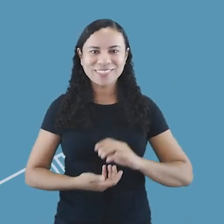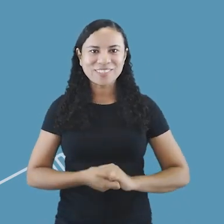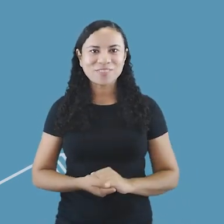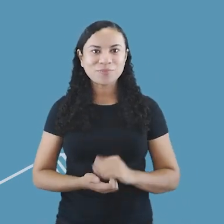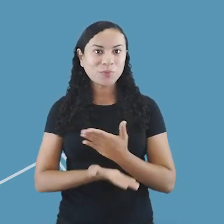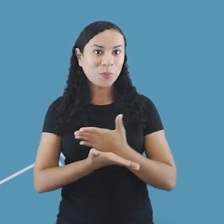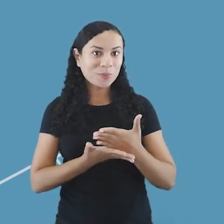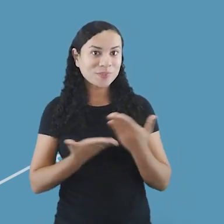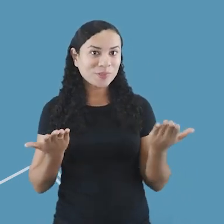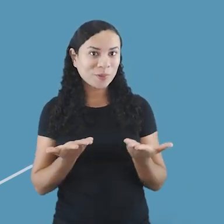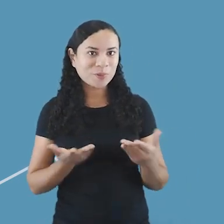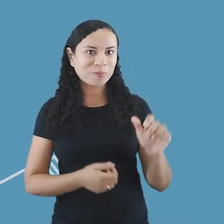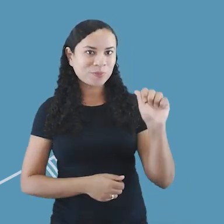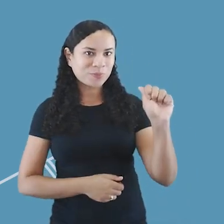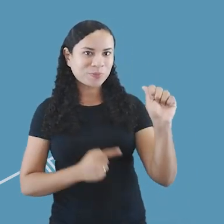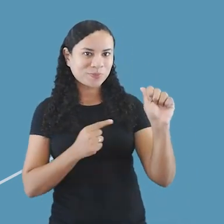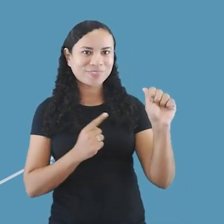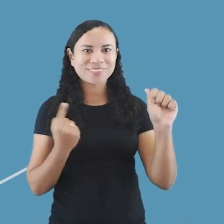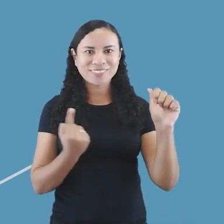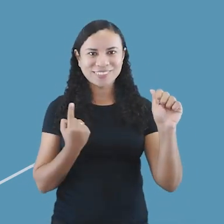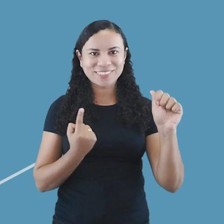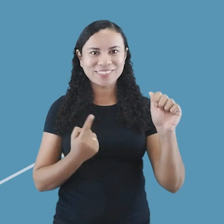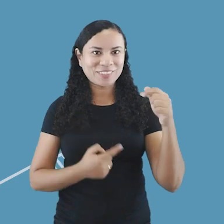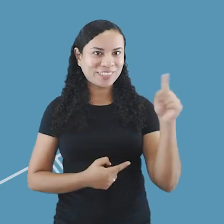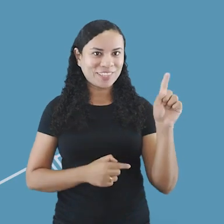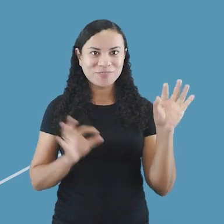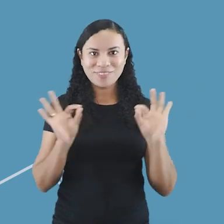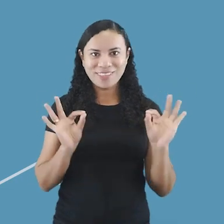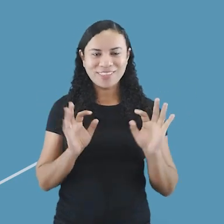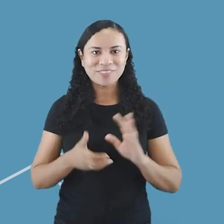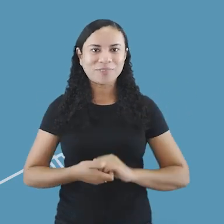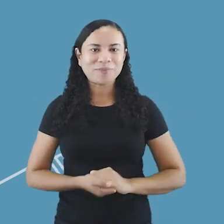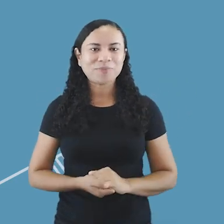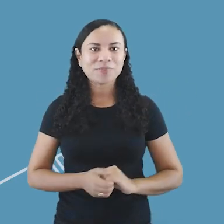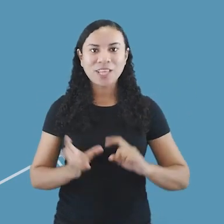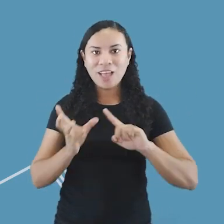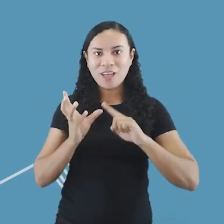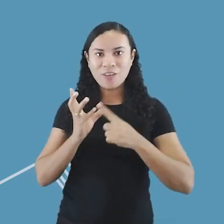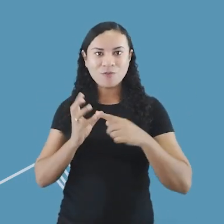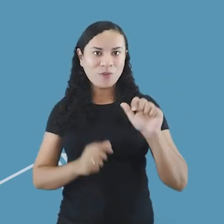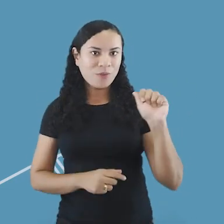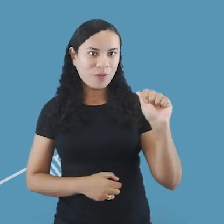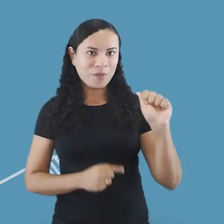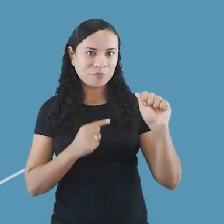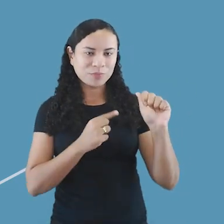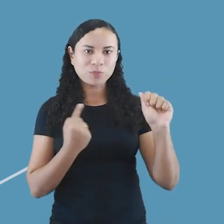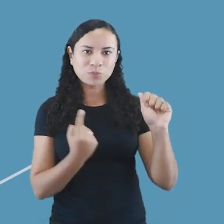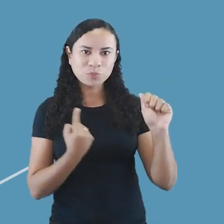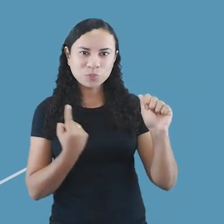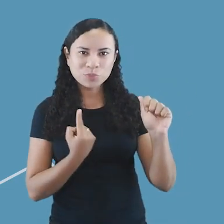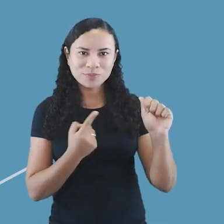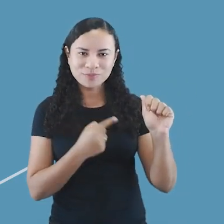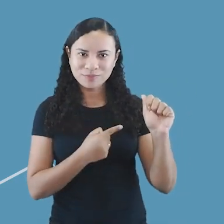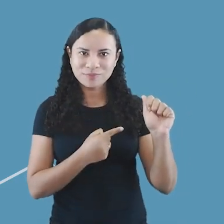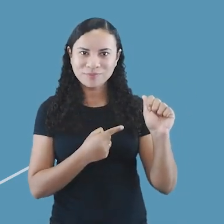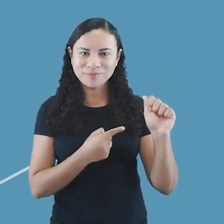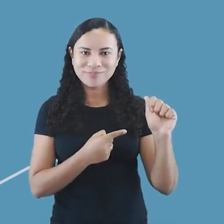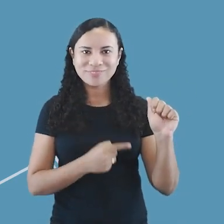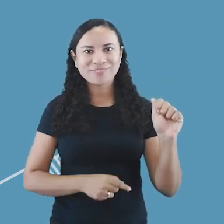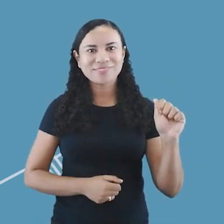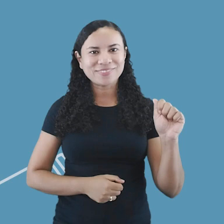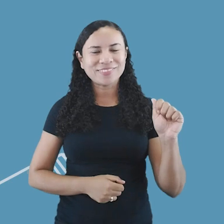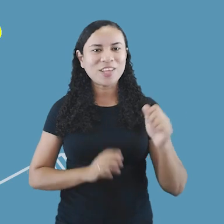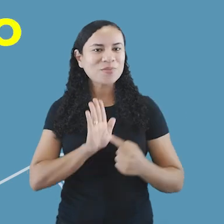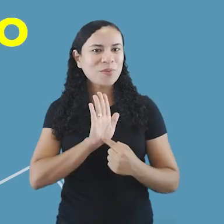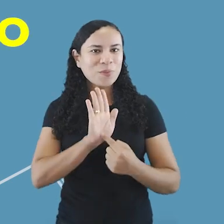Vamos começar pelo A sozinho e sem acento. A vogal A, quando escrita isoladamente e sem acento,